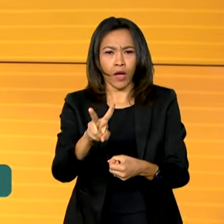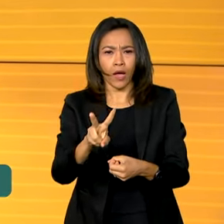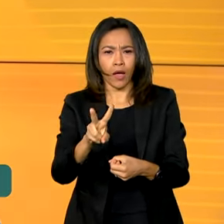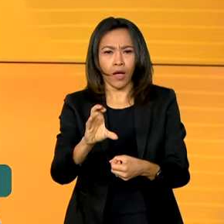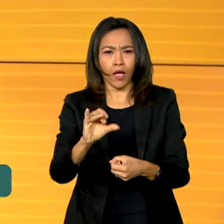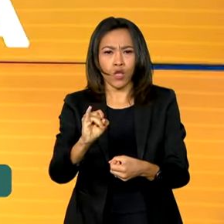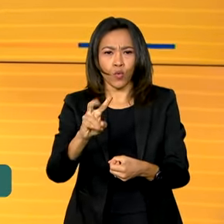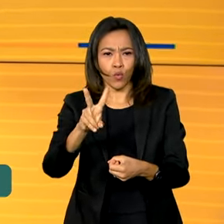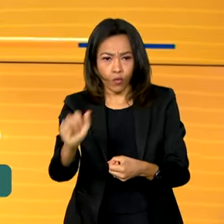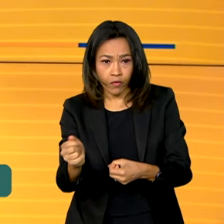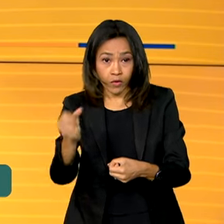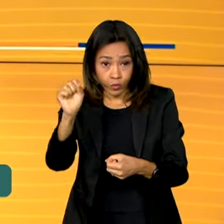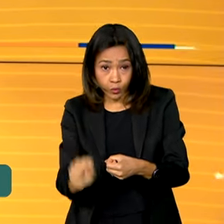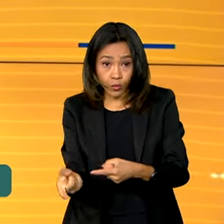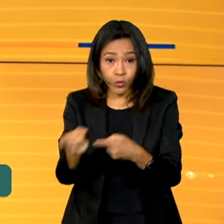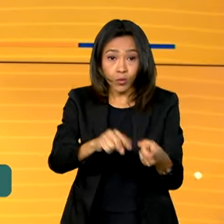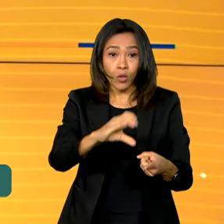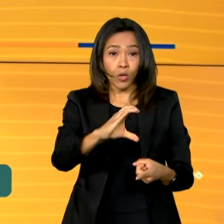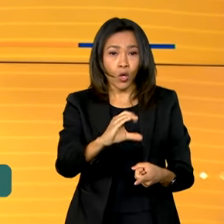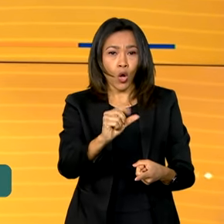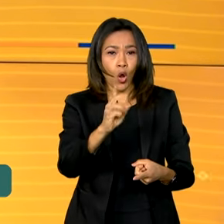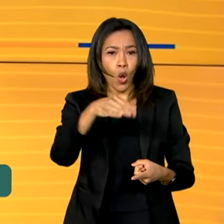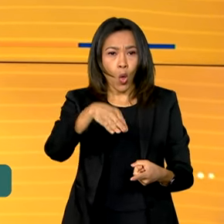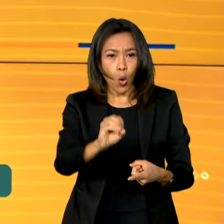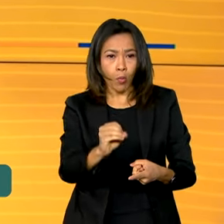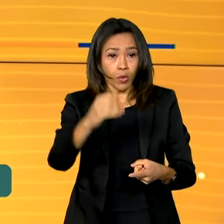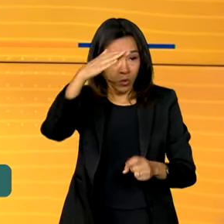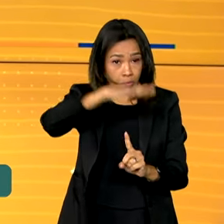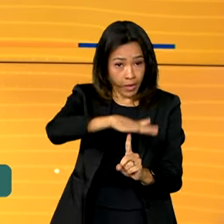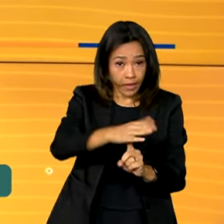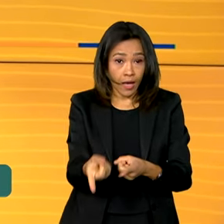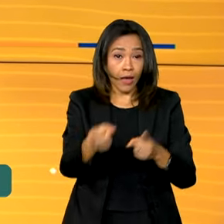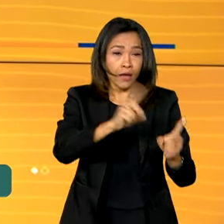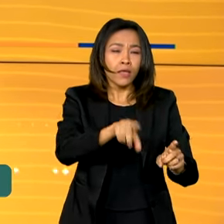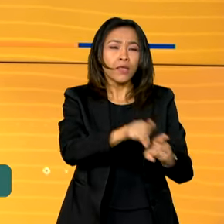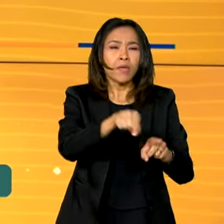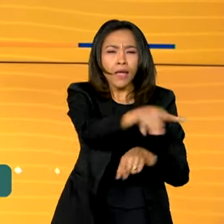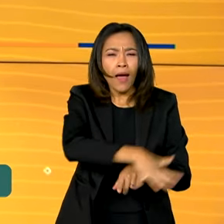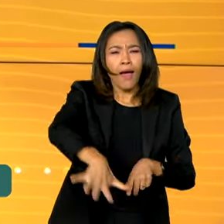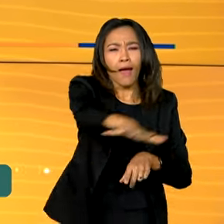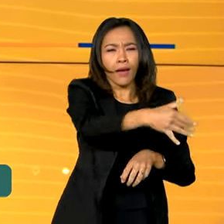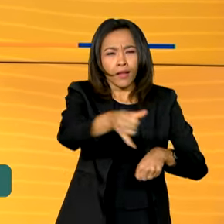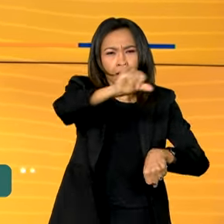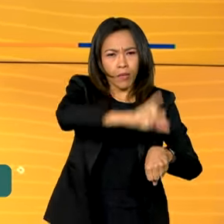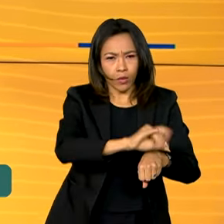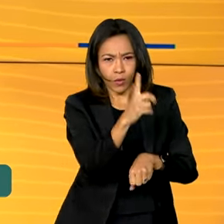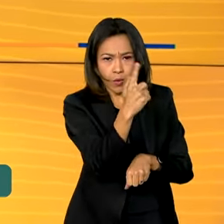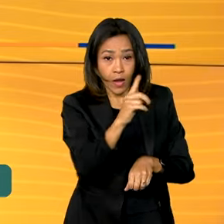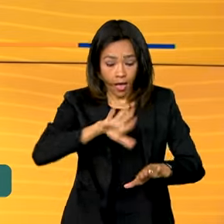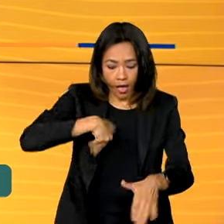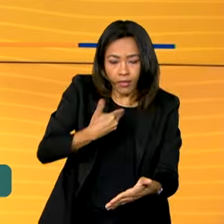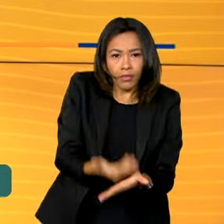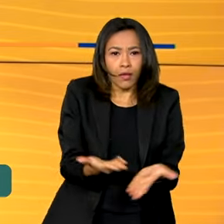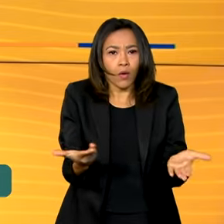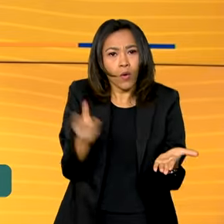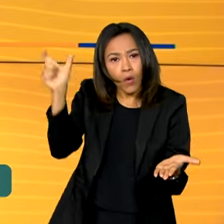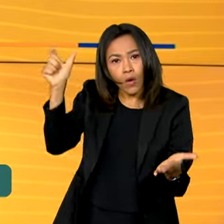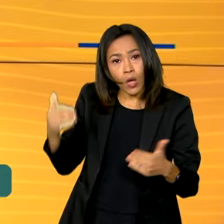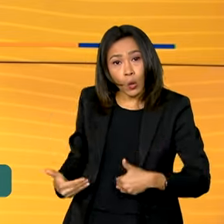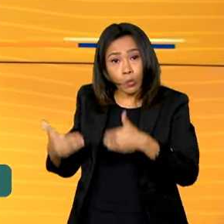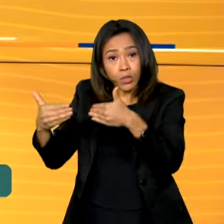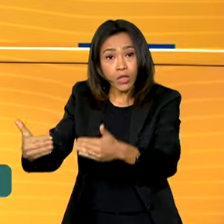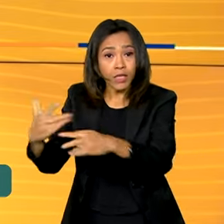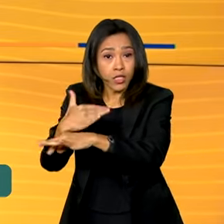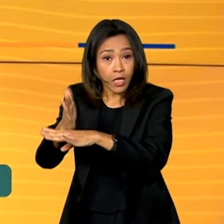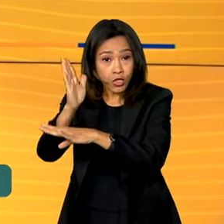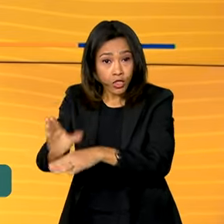e Colombo, no Paraná, e a região metropolitana da capital goiana. Até agora, o Ministério das Cidades já financiou mais